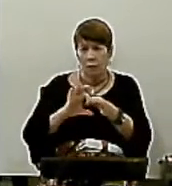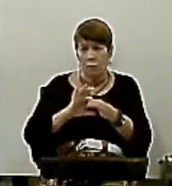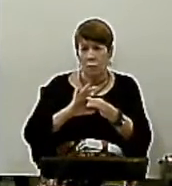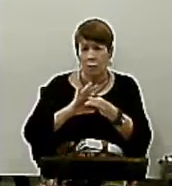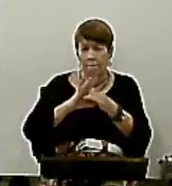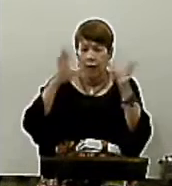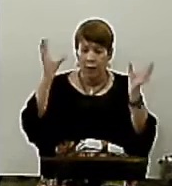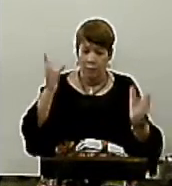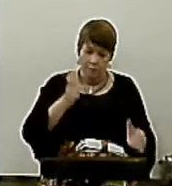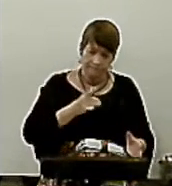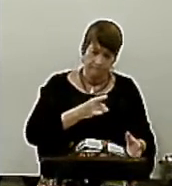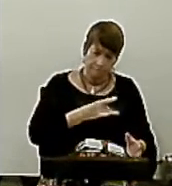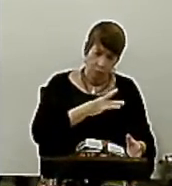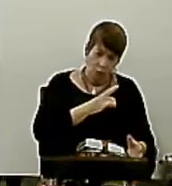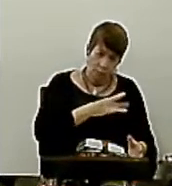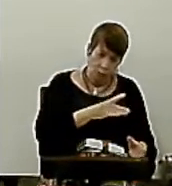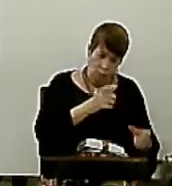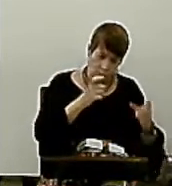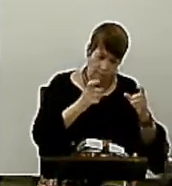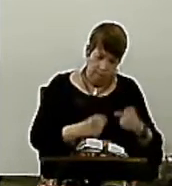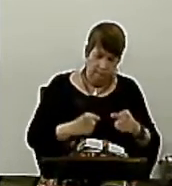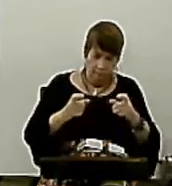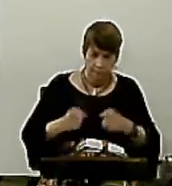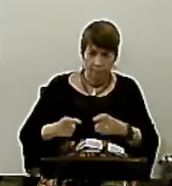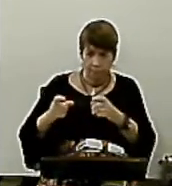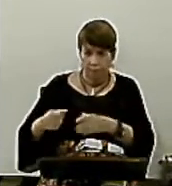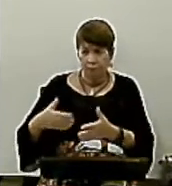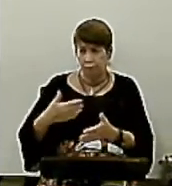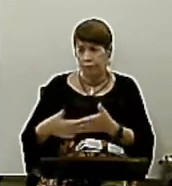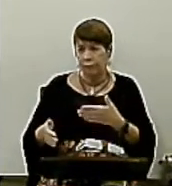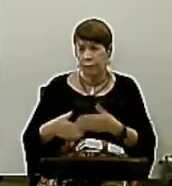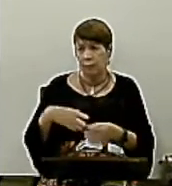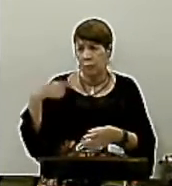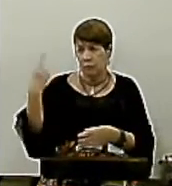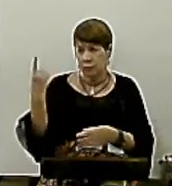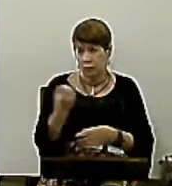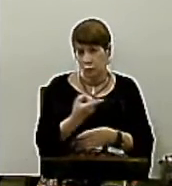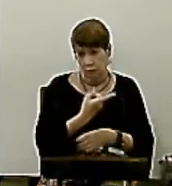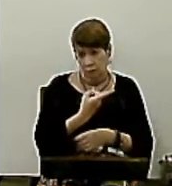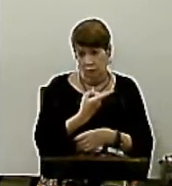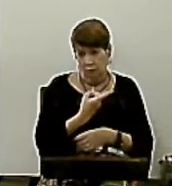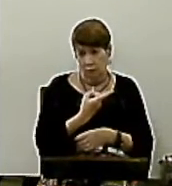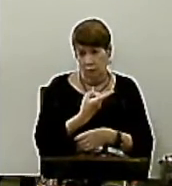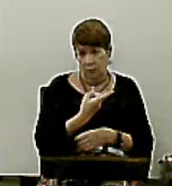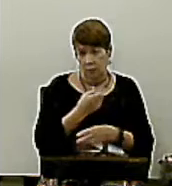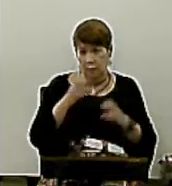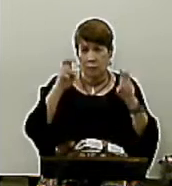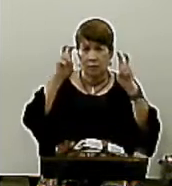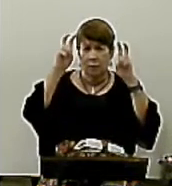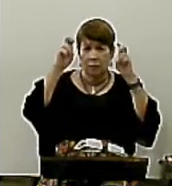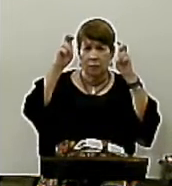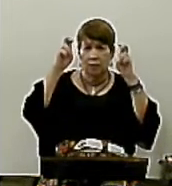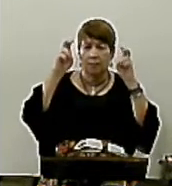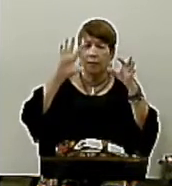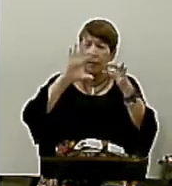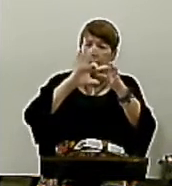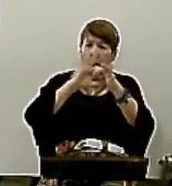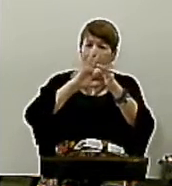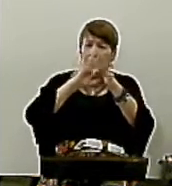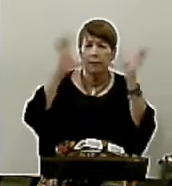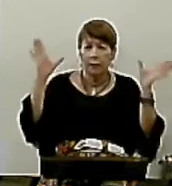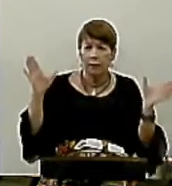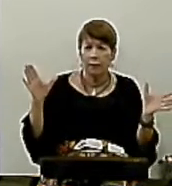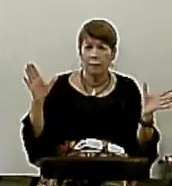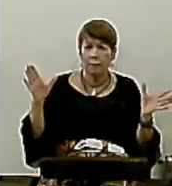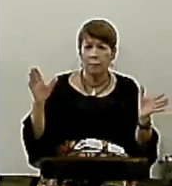do medo em qualquer lugar. Quando nós trazemos esse tema da liberdade para as escrituras,